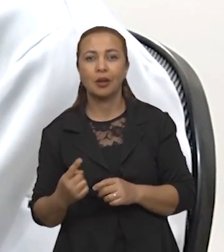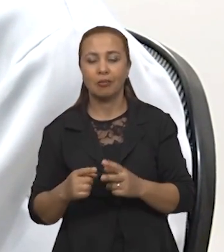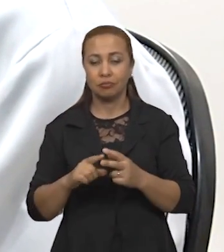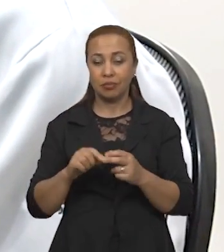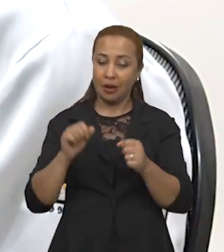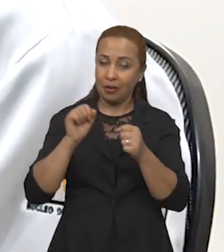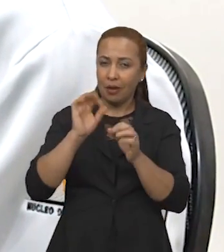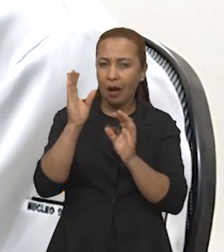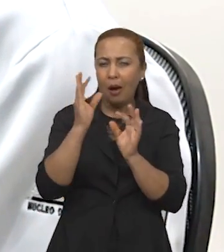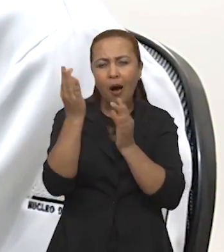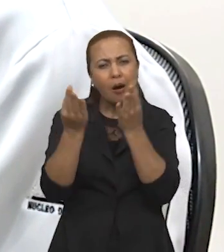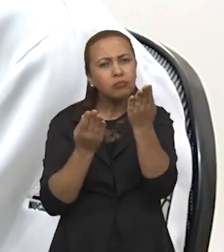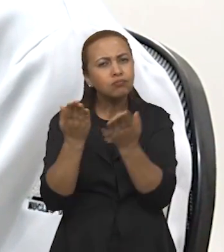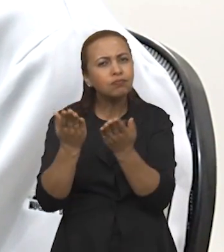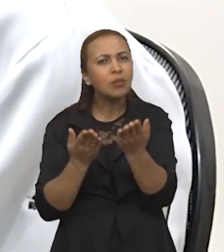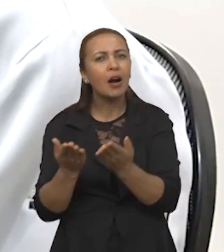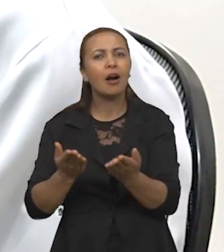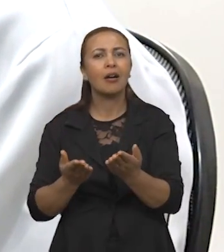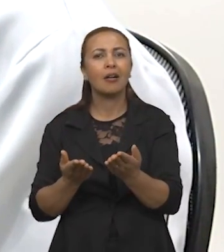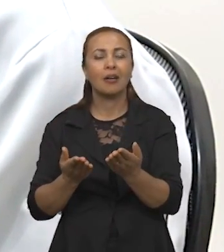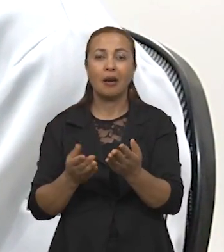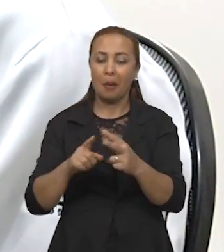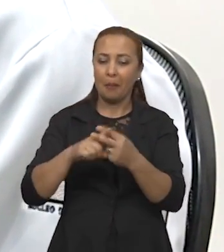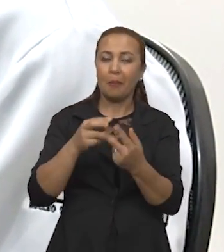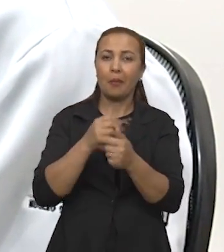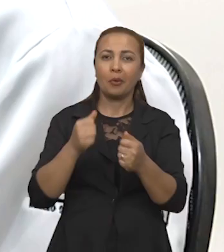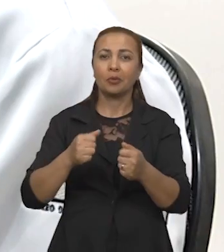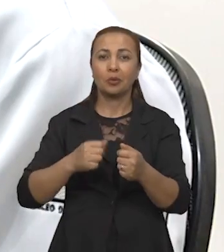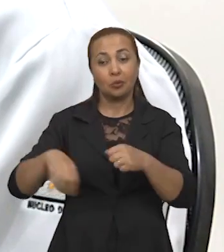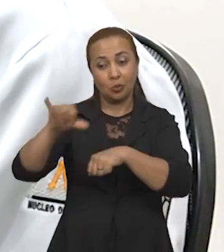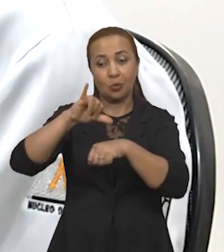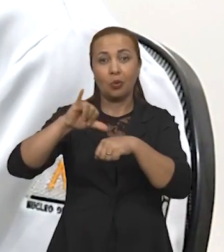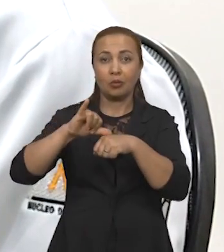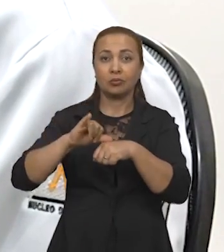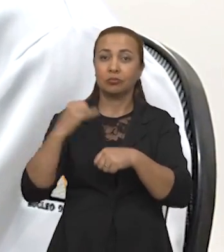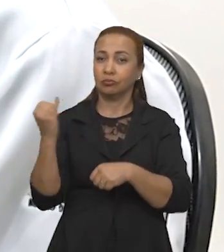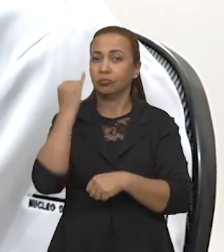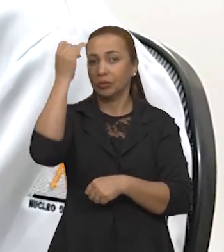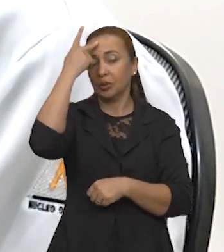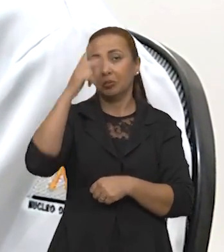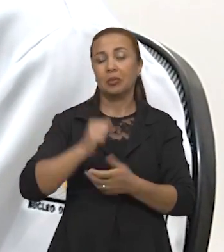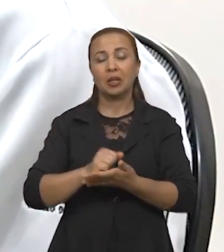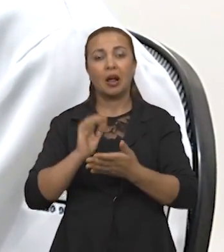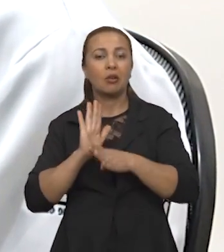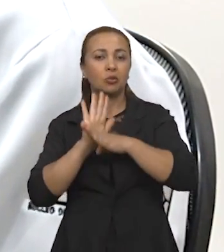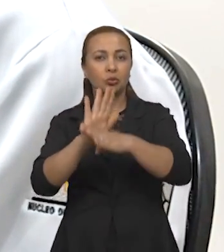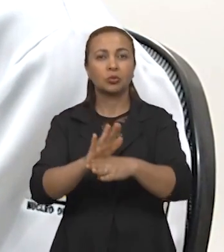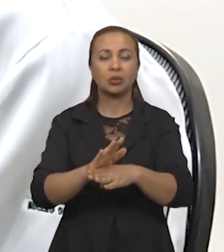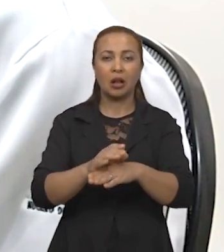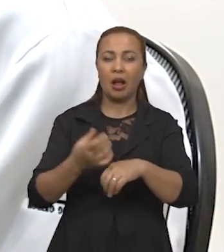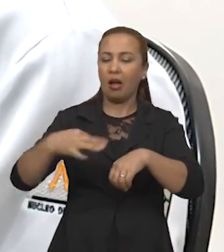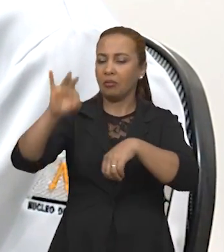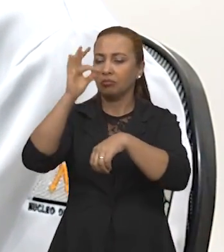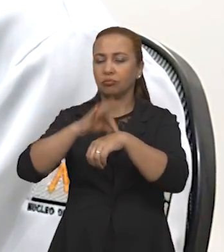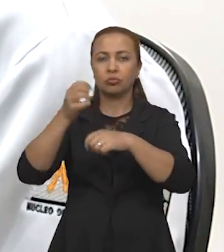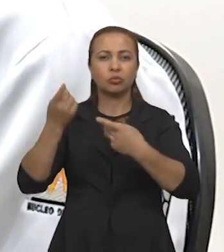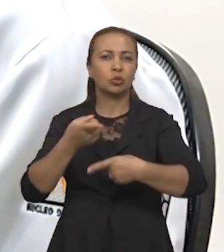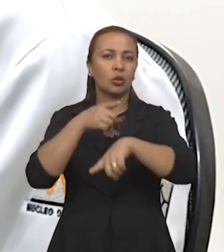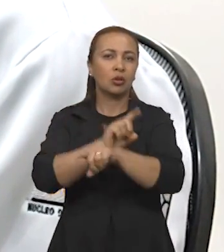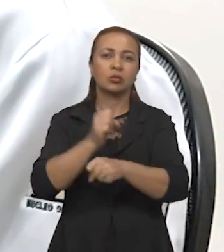preparar produtos a partir desses óleos essenciais, que tenham atividade inseticida, repelente,